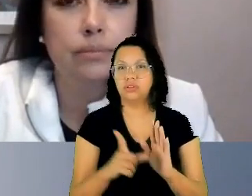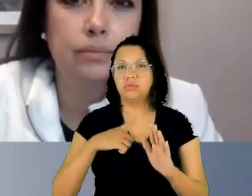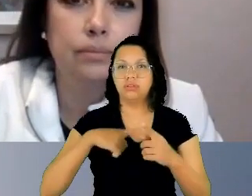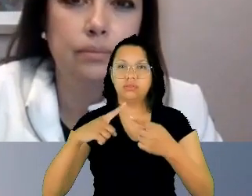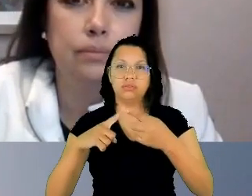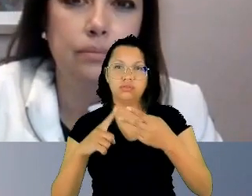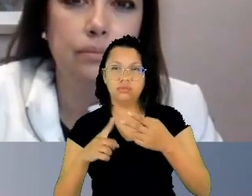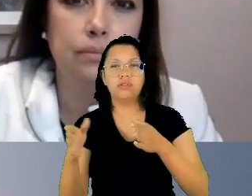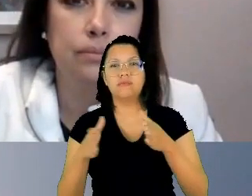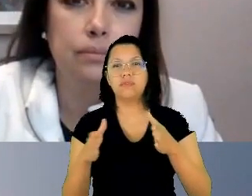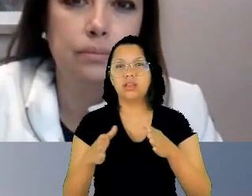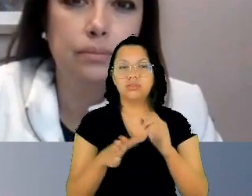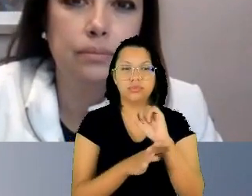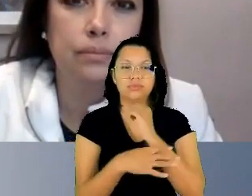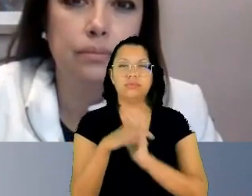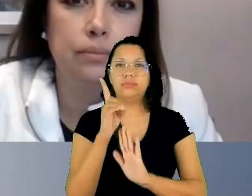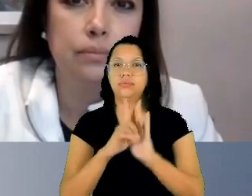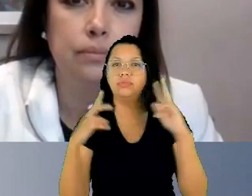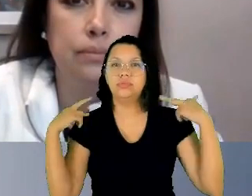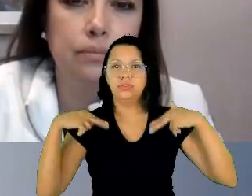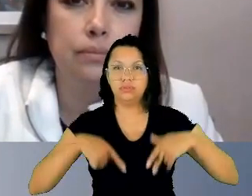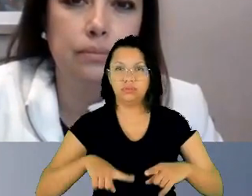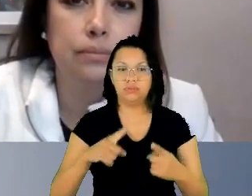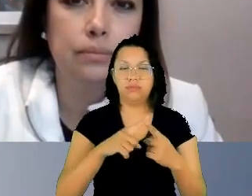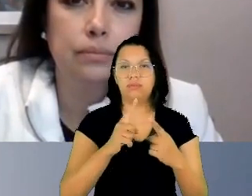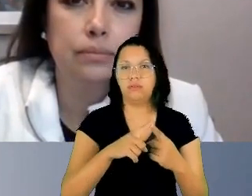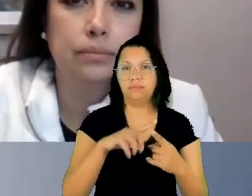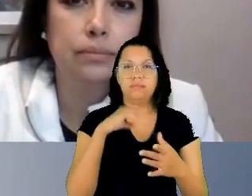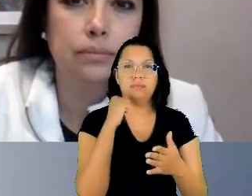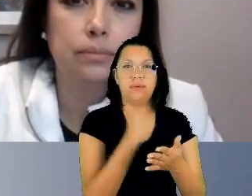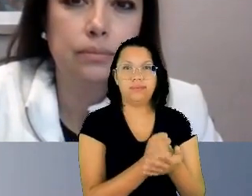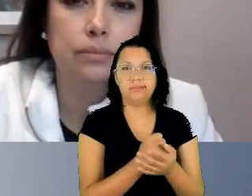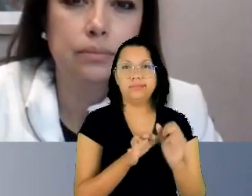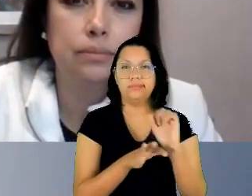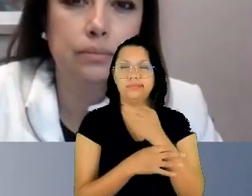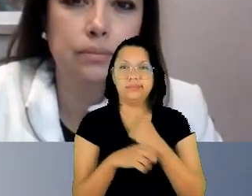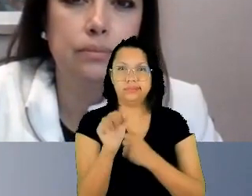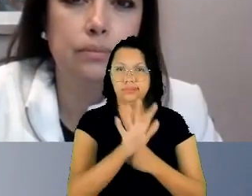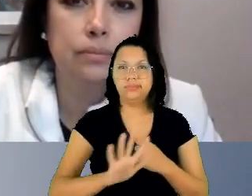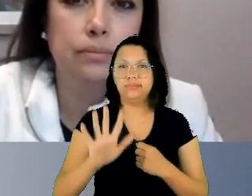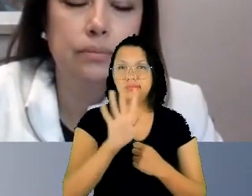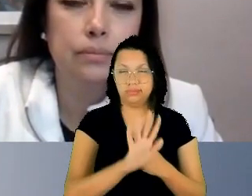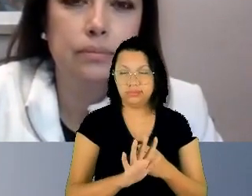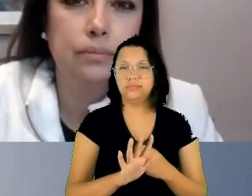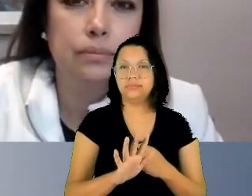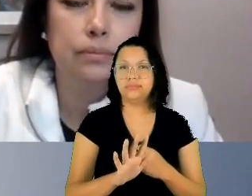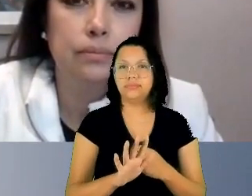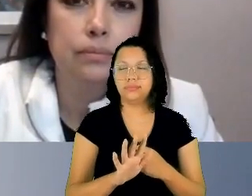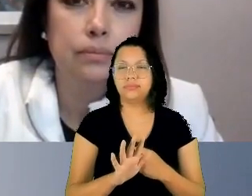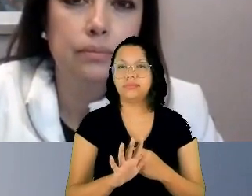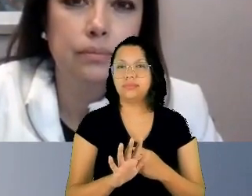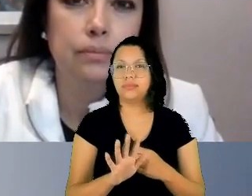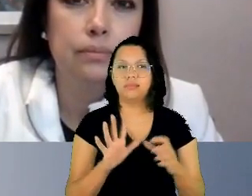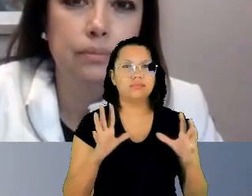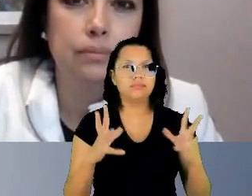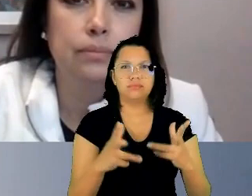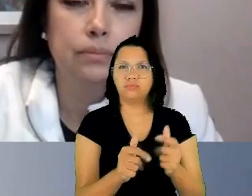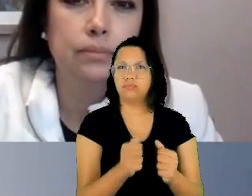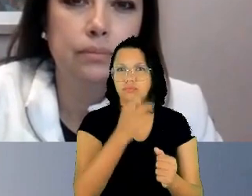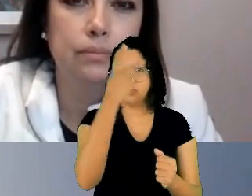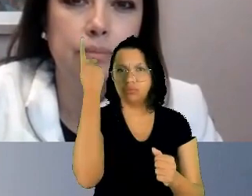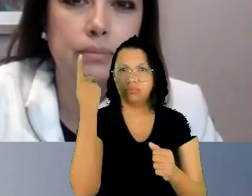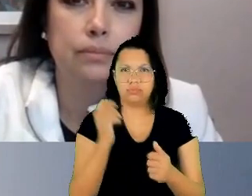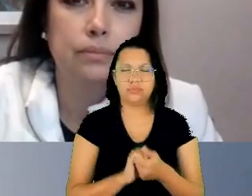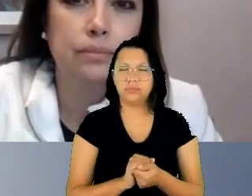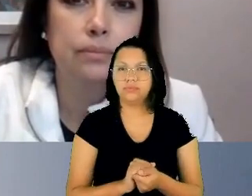primeira marcada pela proteção geral genérica e abstrata, em que se protege a toda e qualquer pessoa. E eis que surge um